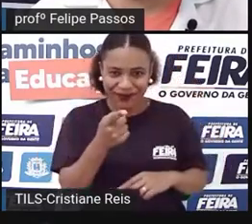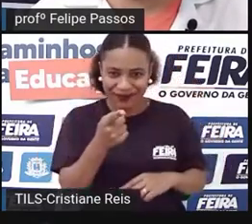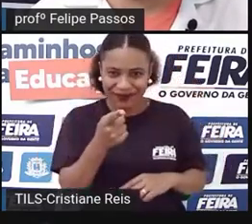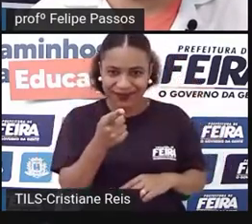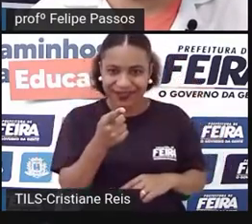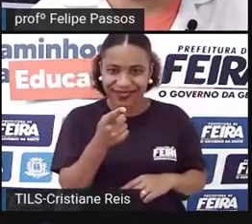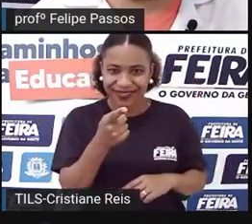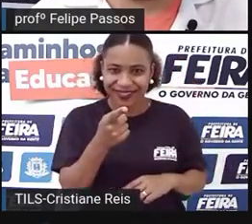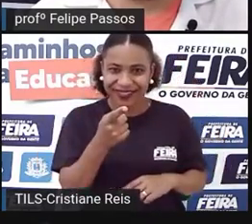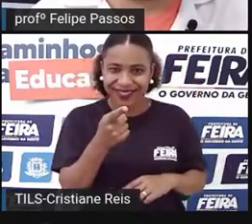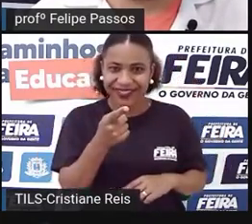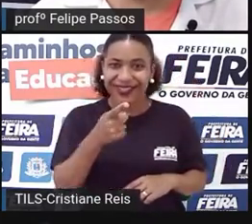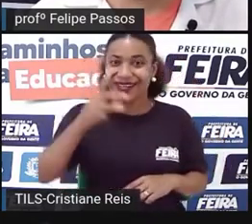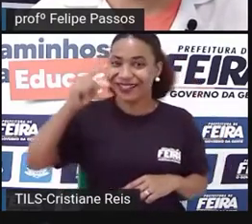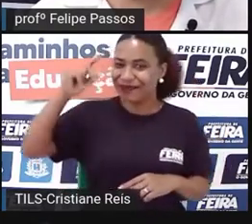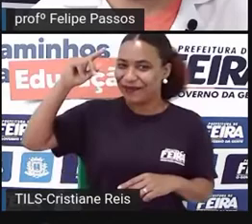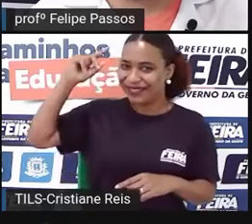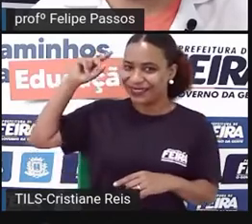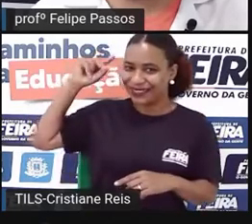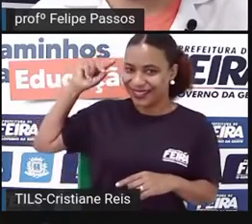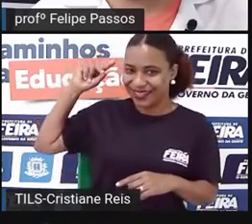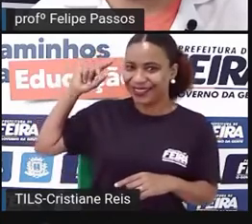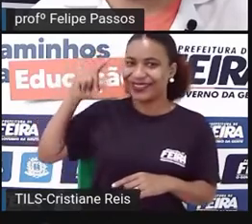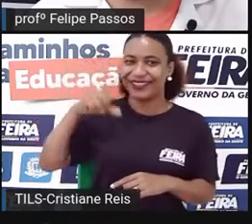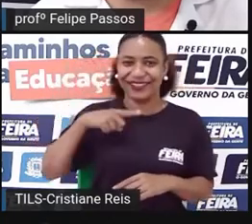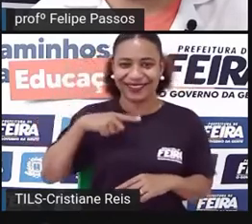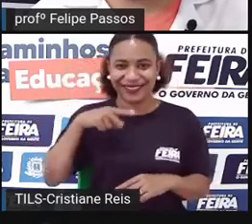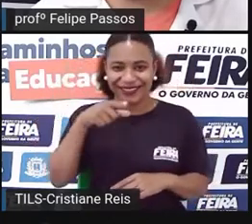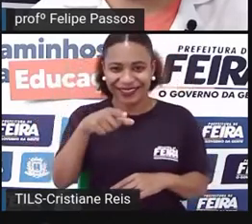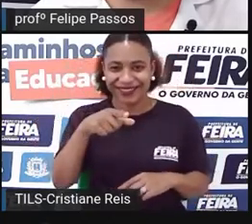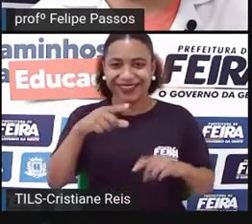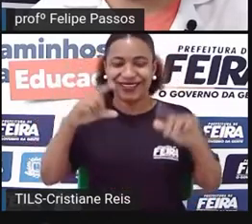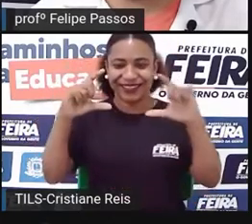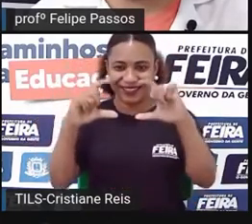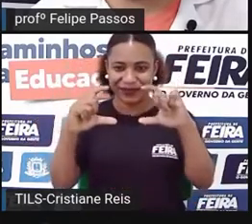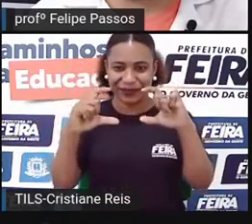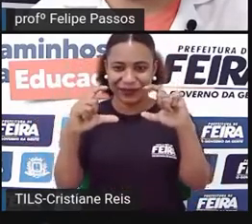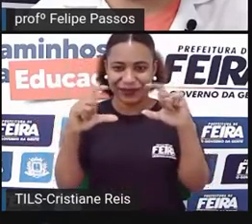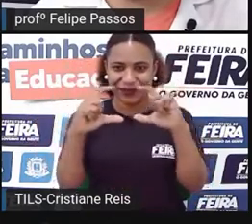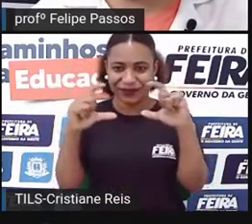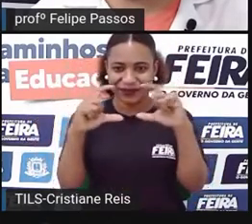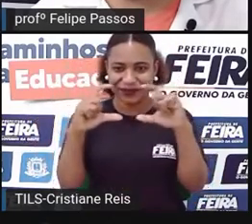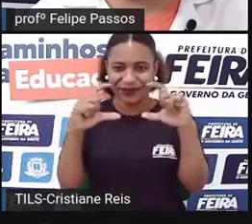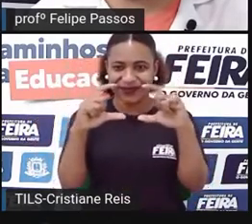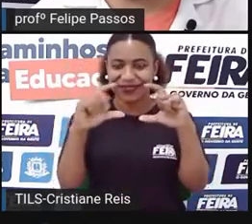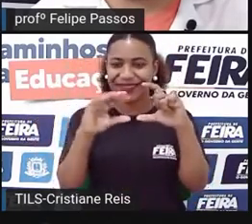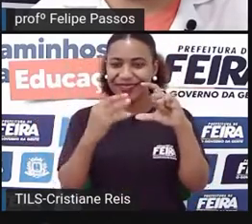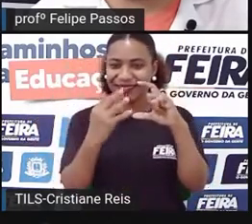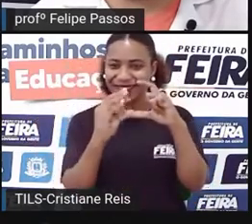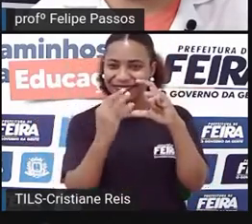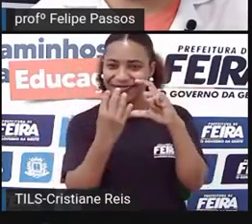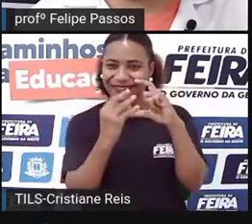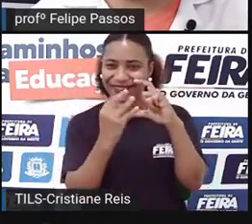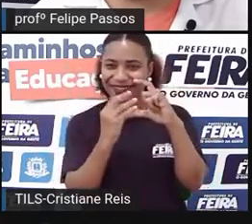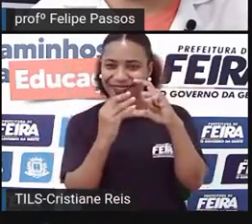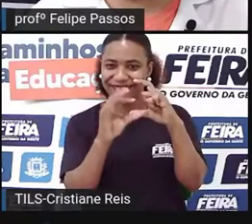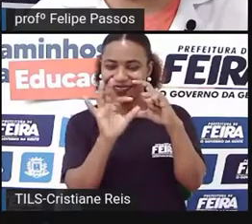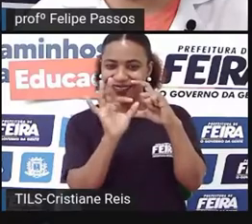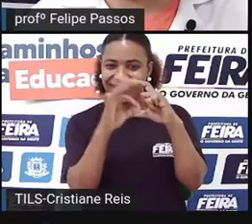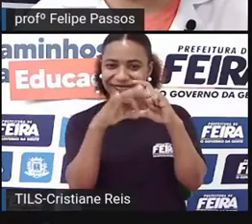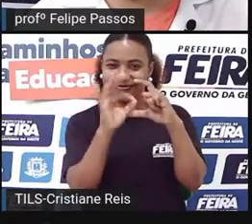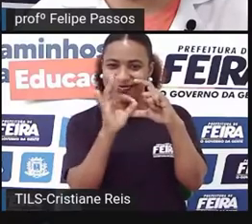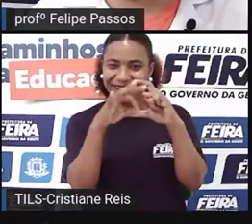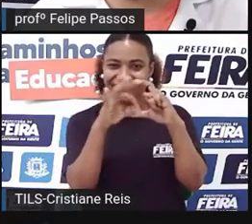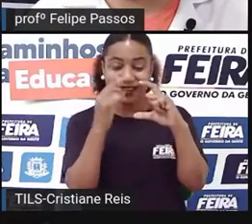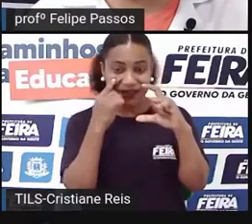câmera analógica. Ela é composta do corpo e é composta da... Deixa eu tirar aqui para vocês...